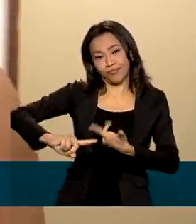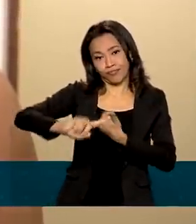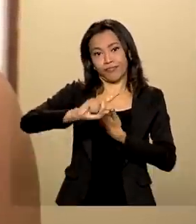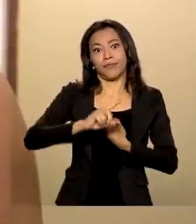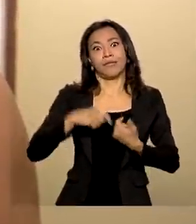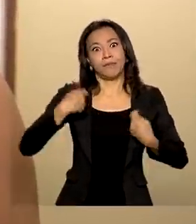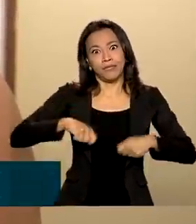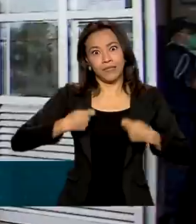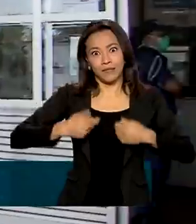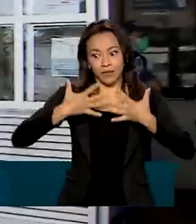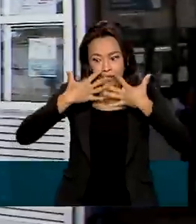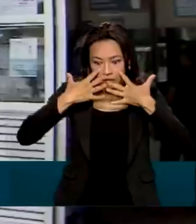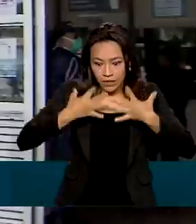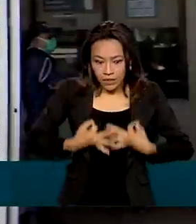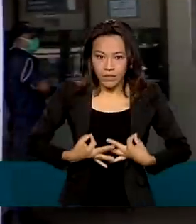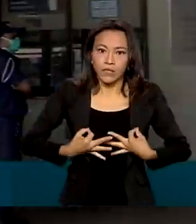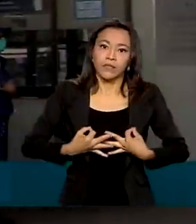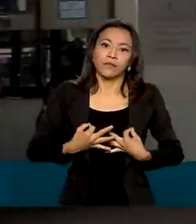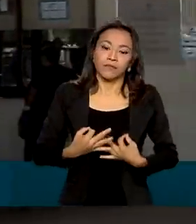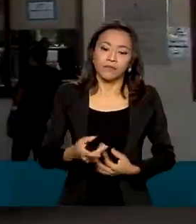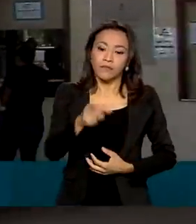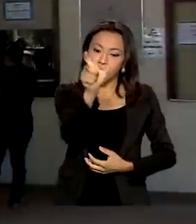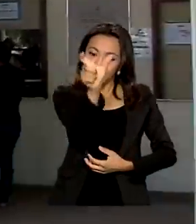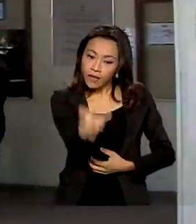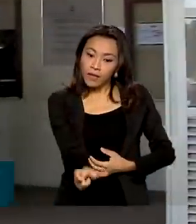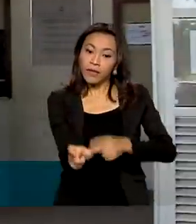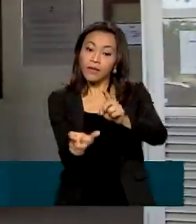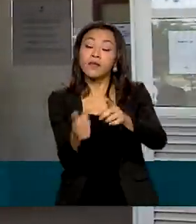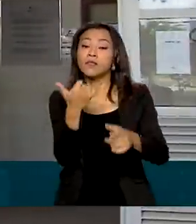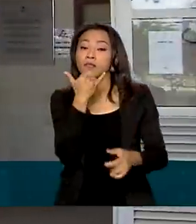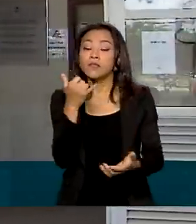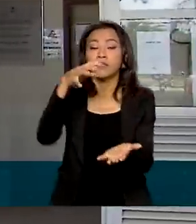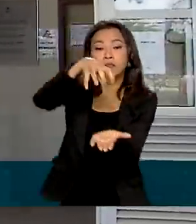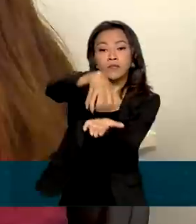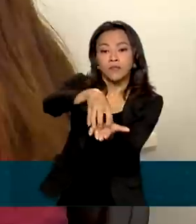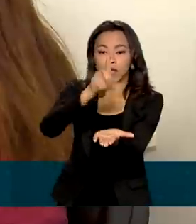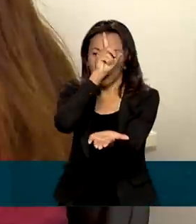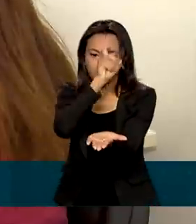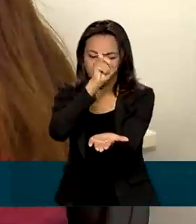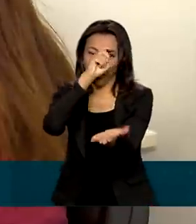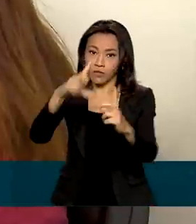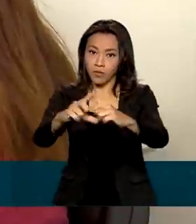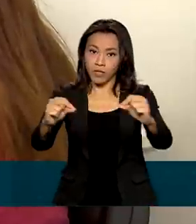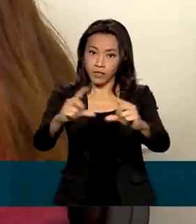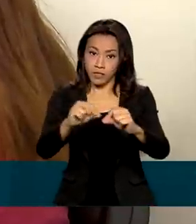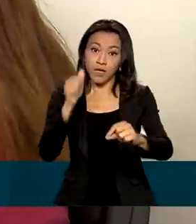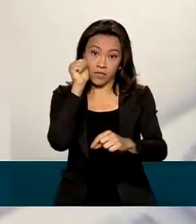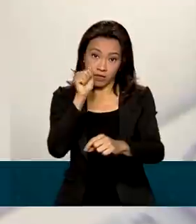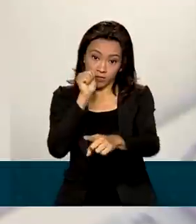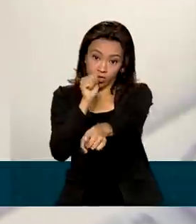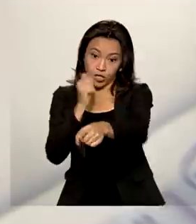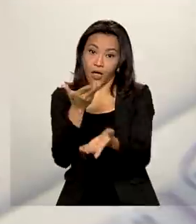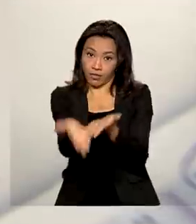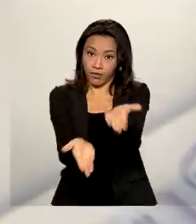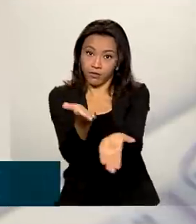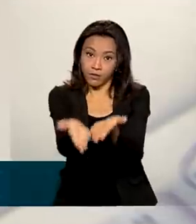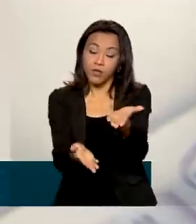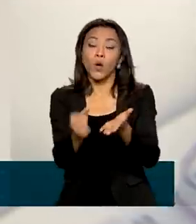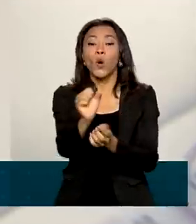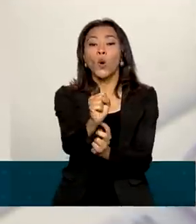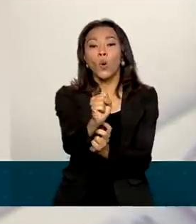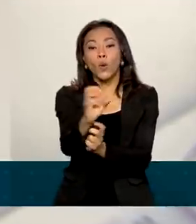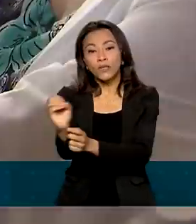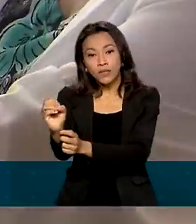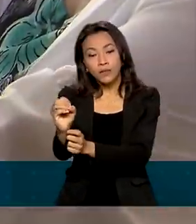exige muito de você. Nesta unidade básica de saúde no Distrito Federal, onde Jamile é atendida, cerca de 800